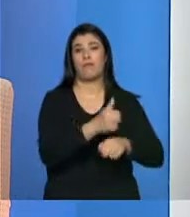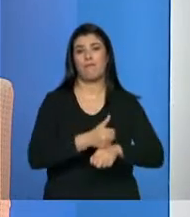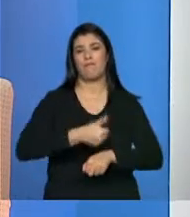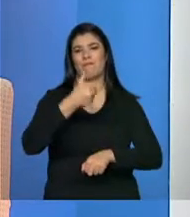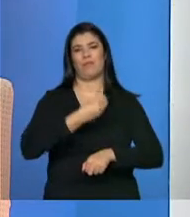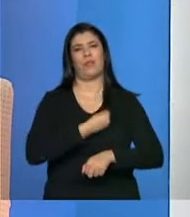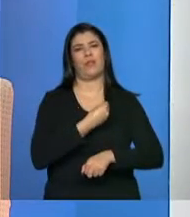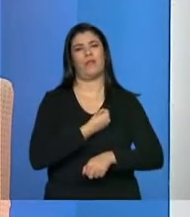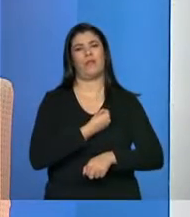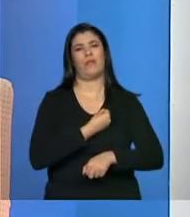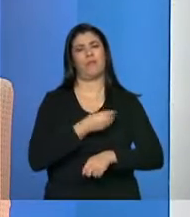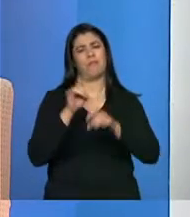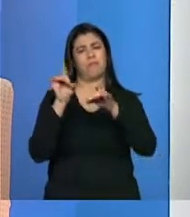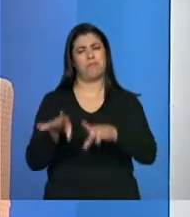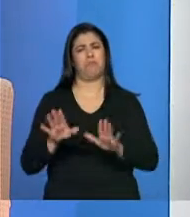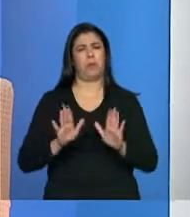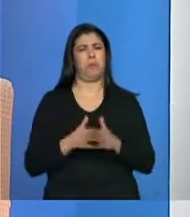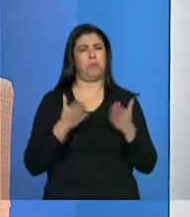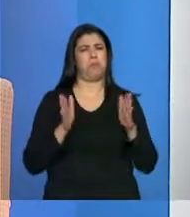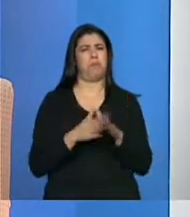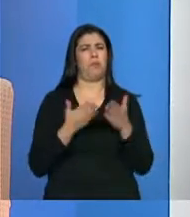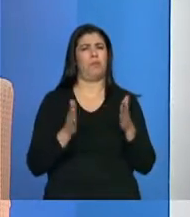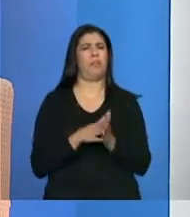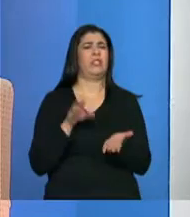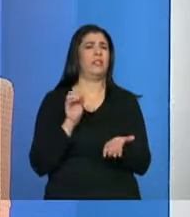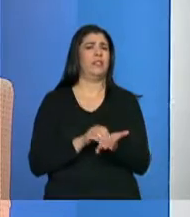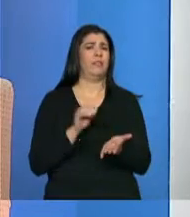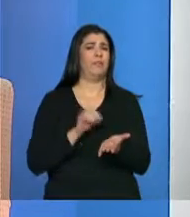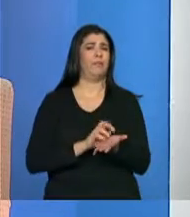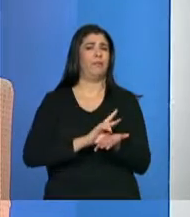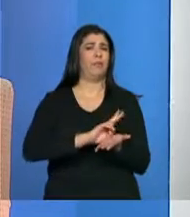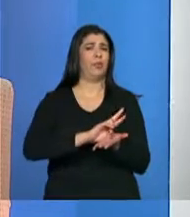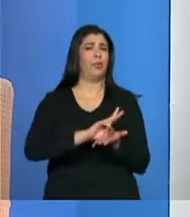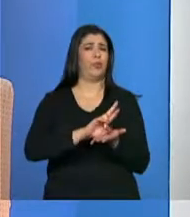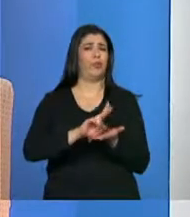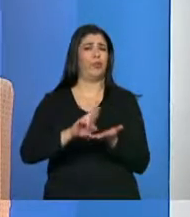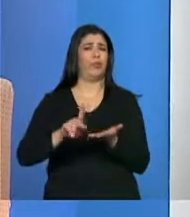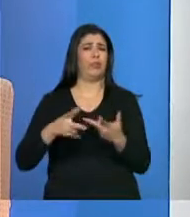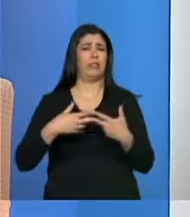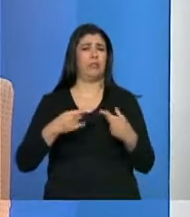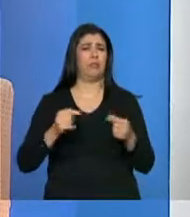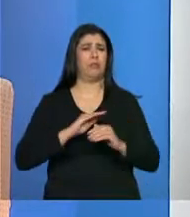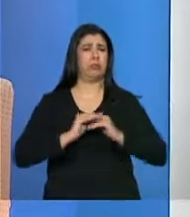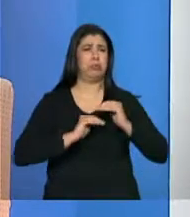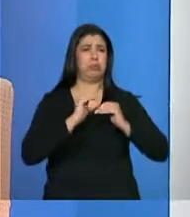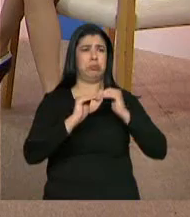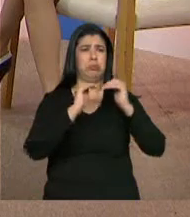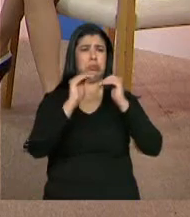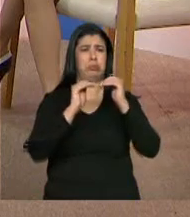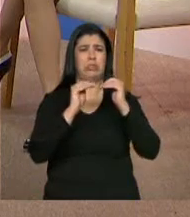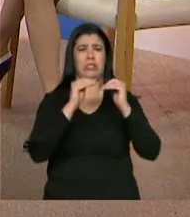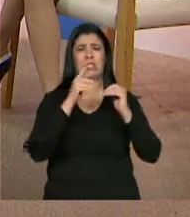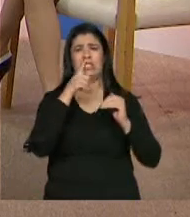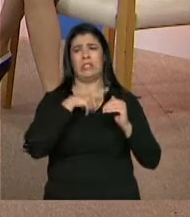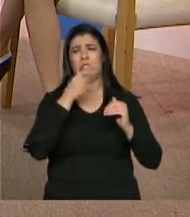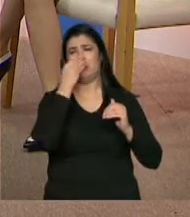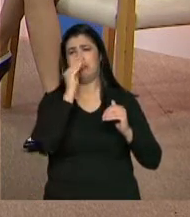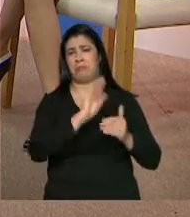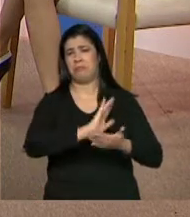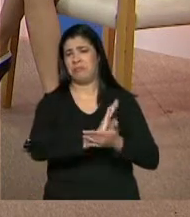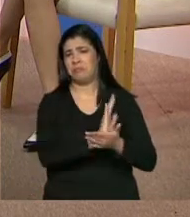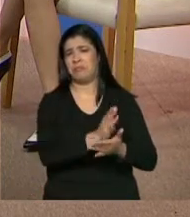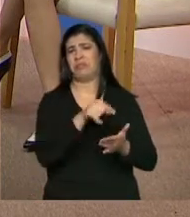complexa, né, ela tem várias carências ali colocadas, sobrepostas, camadas de carências, preconceitos, né,